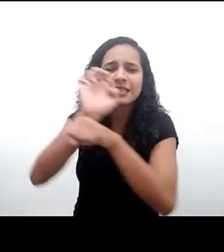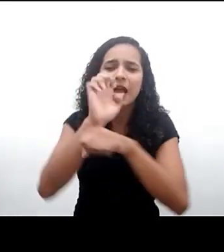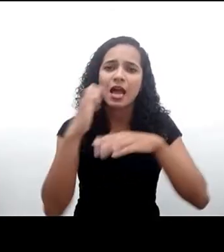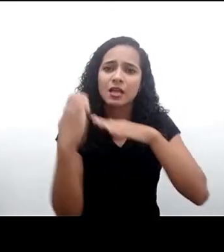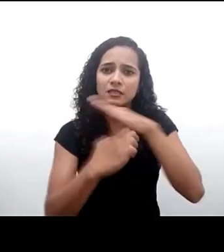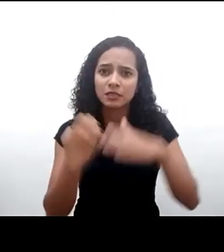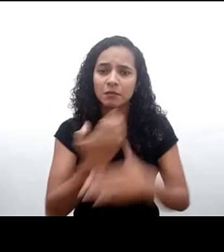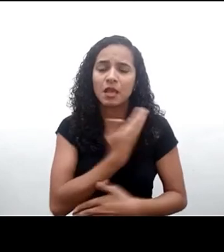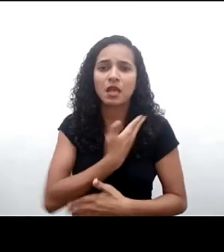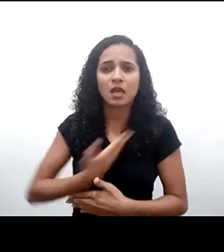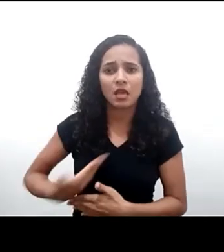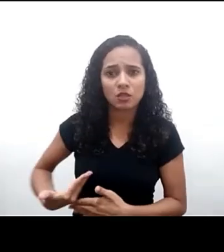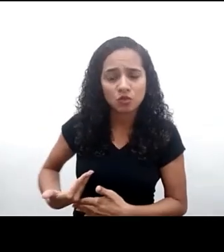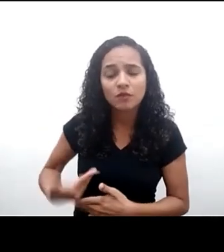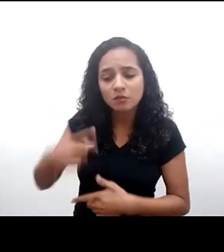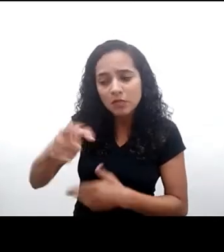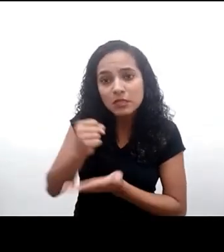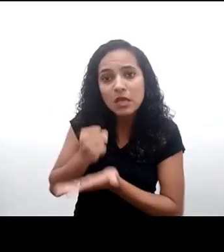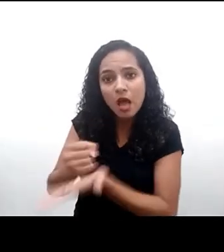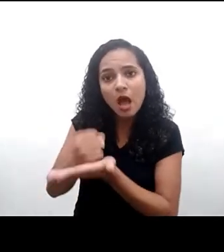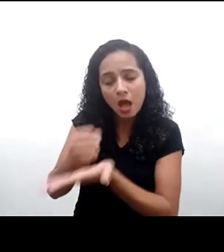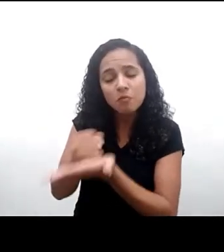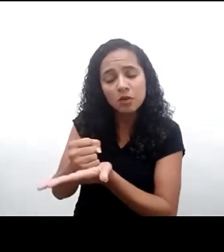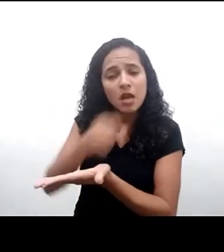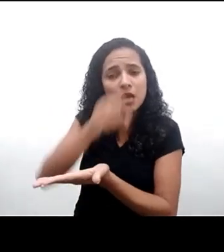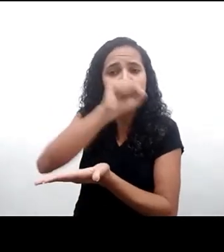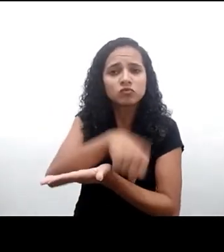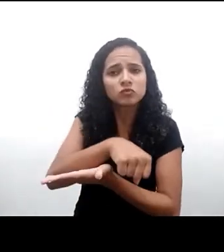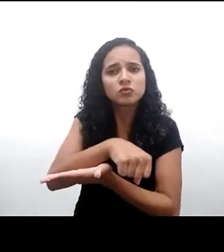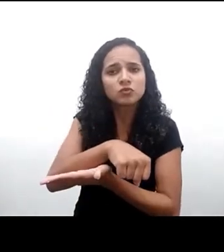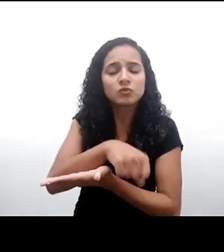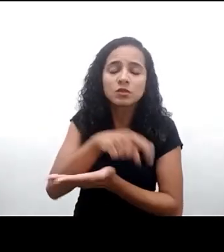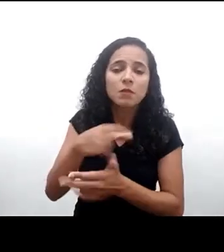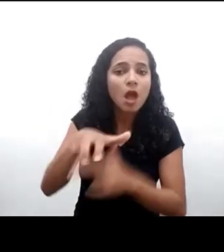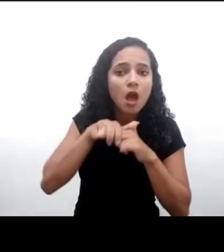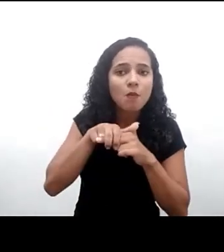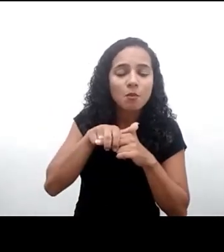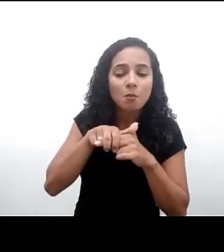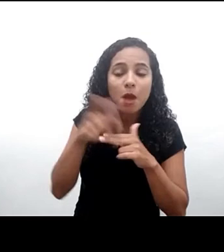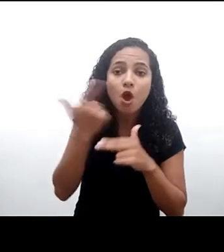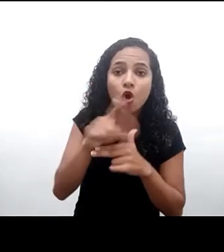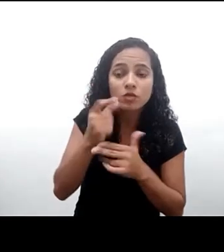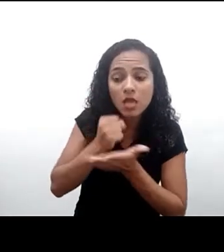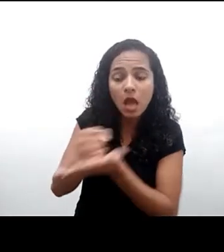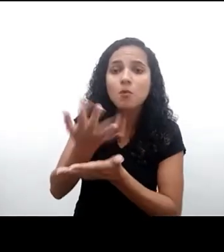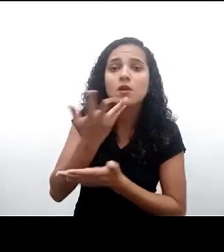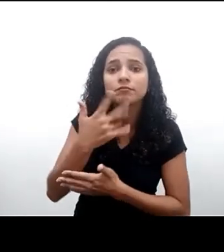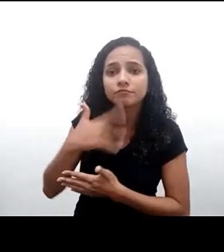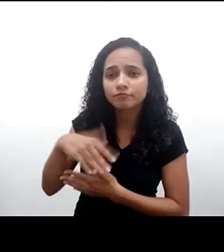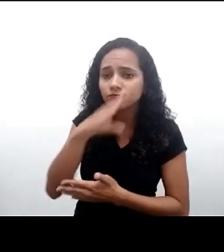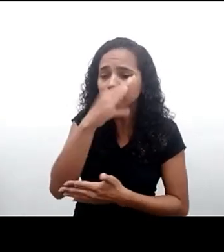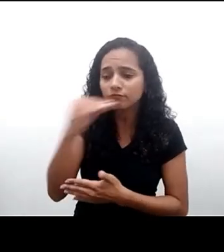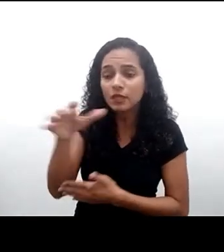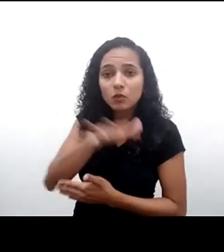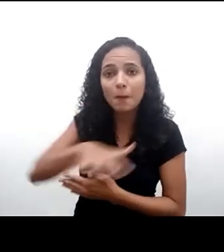ser assistidas para que possam apoiar as crianças no ambiente digital. por